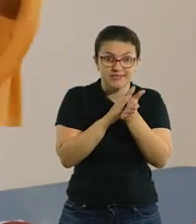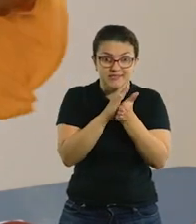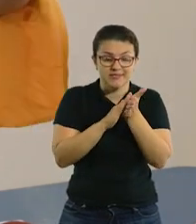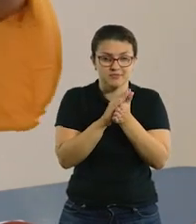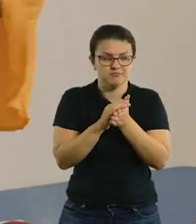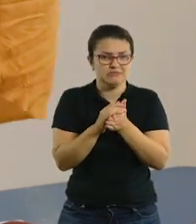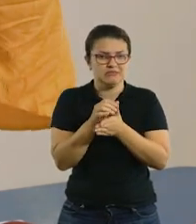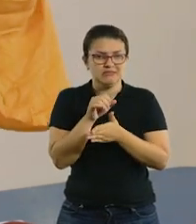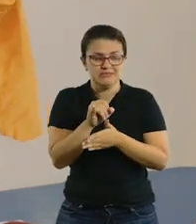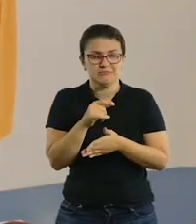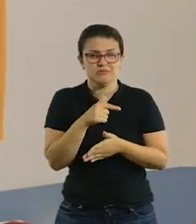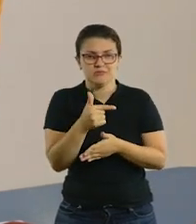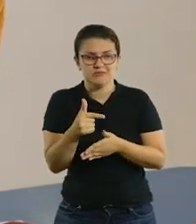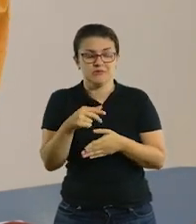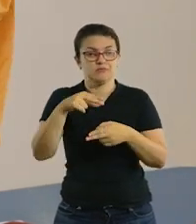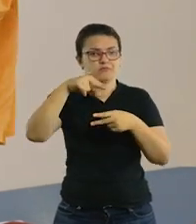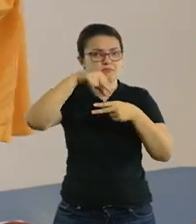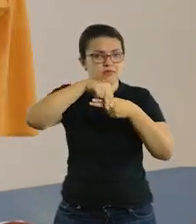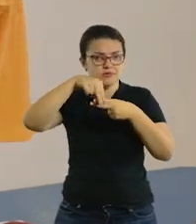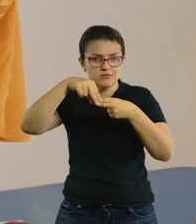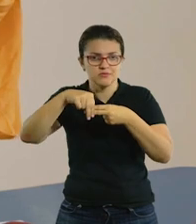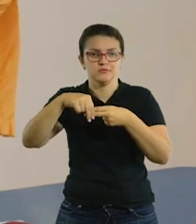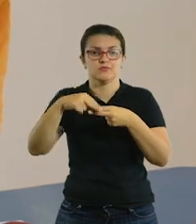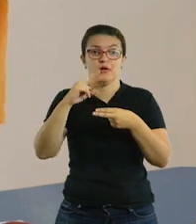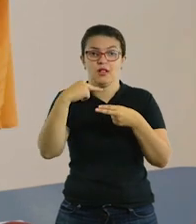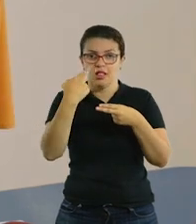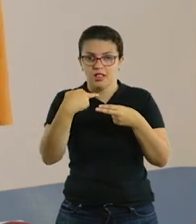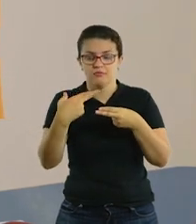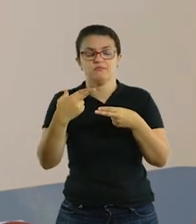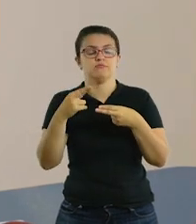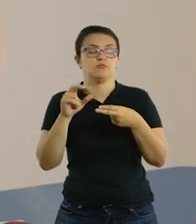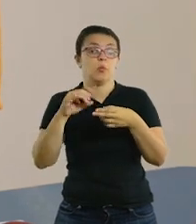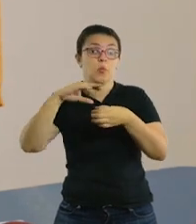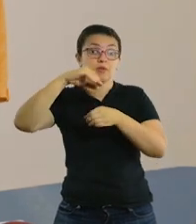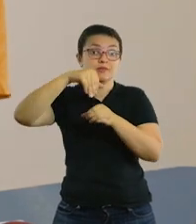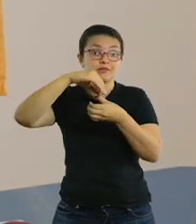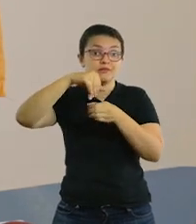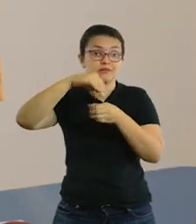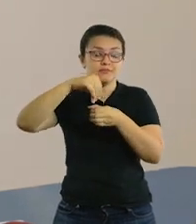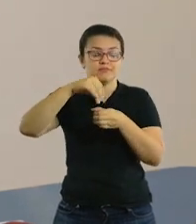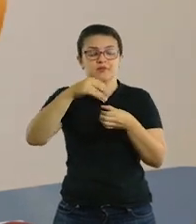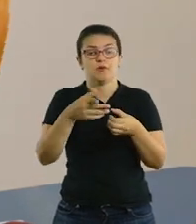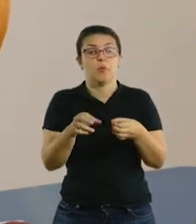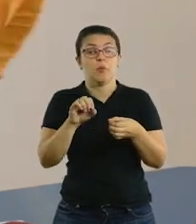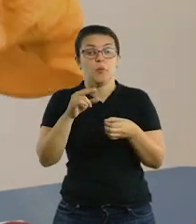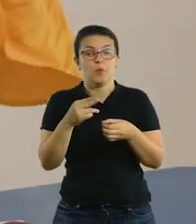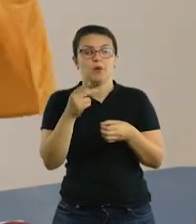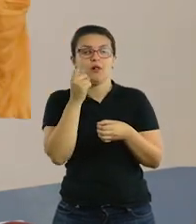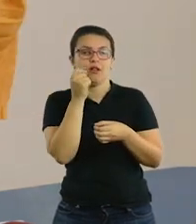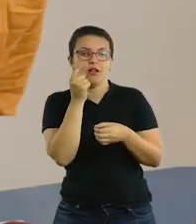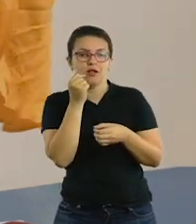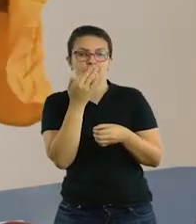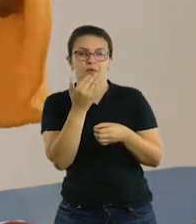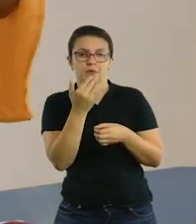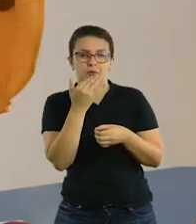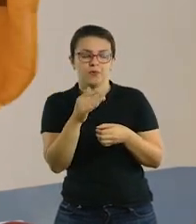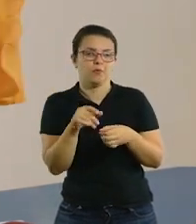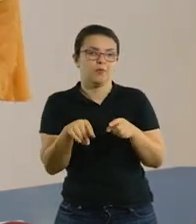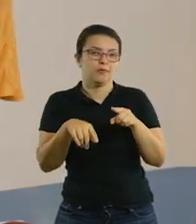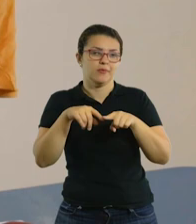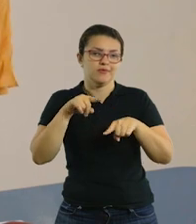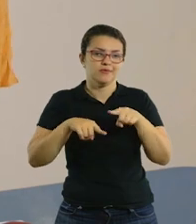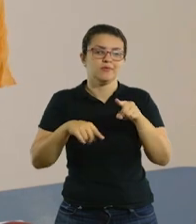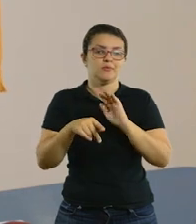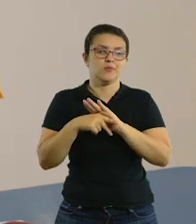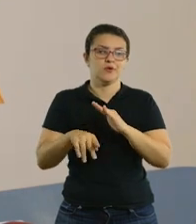massinha. Se você não tem, você pode usar pregadores, palitos de dente, tampinhas de garrafa ou até os lápis de cor, as canetinhas